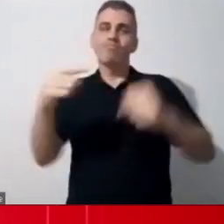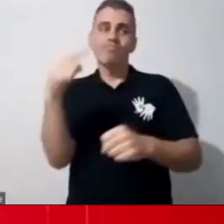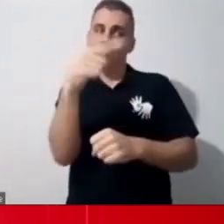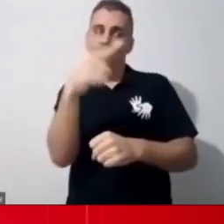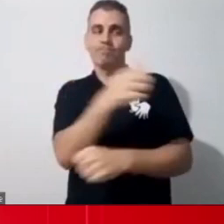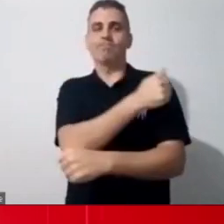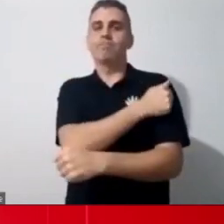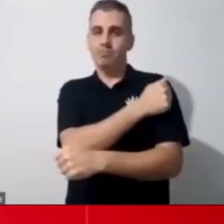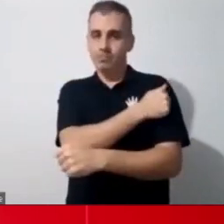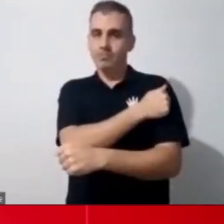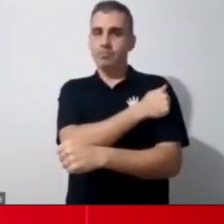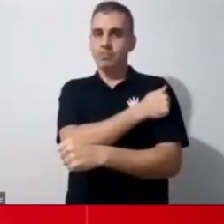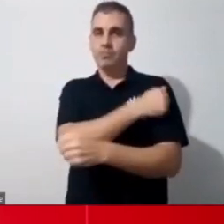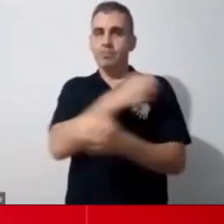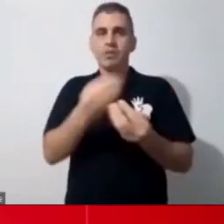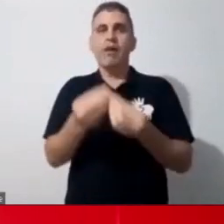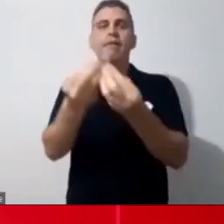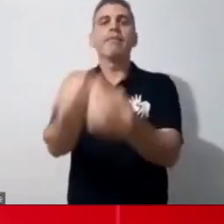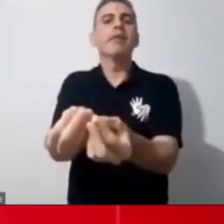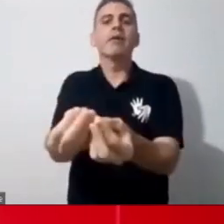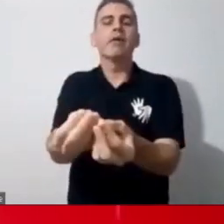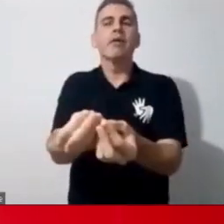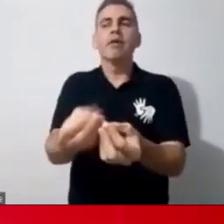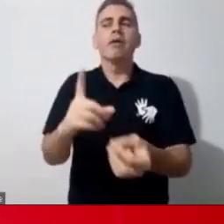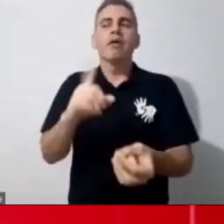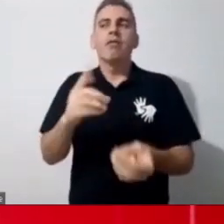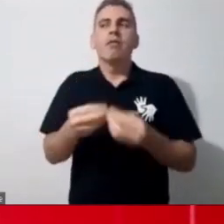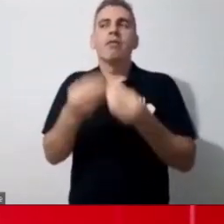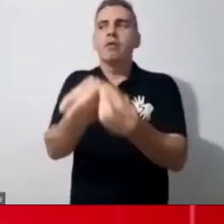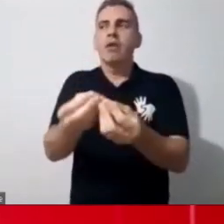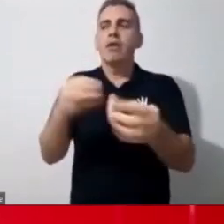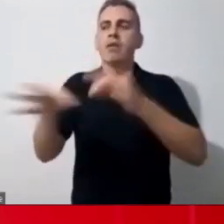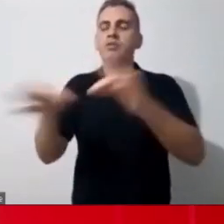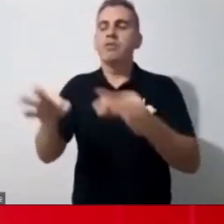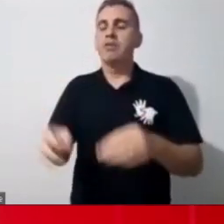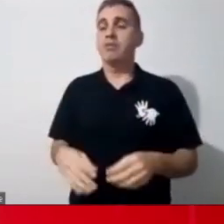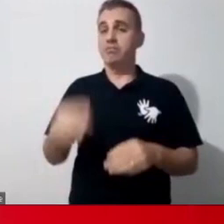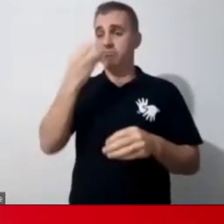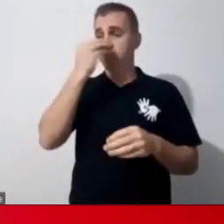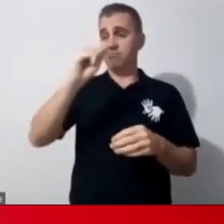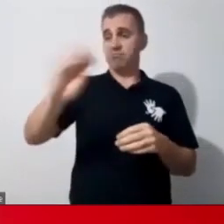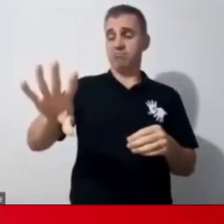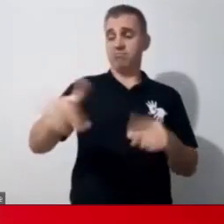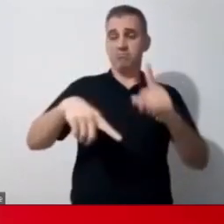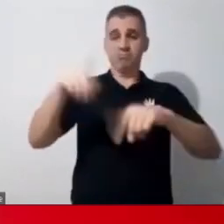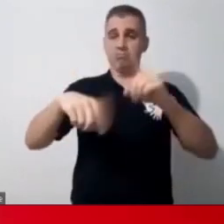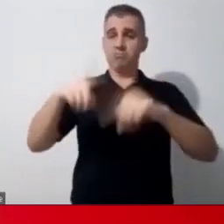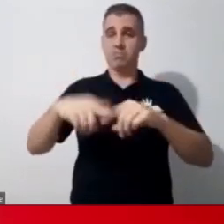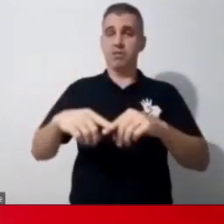entreguei o planejamento e acabou e eu fiz a minha parte. Não, porque acredito para que isso seja